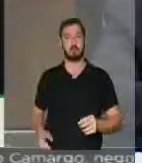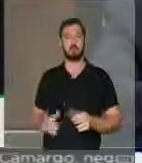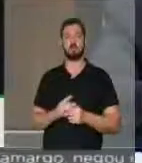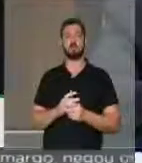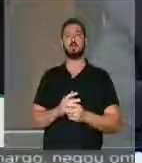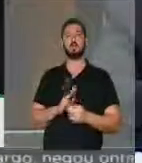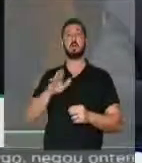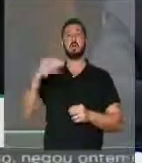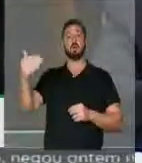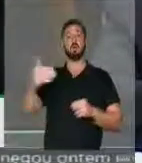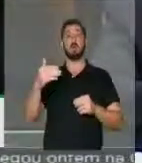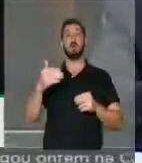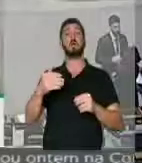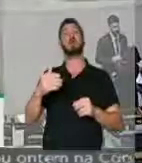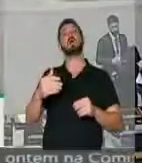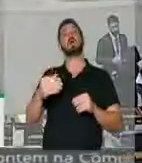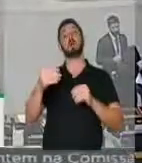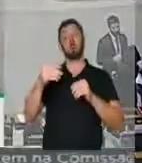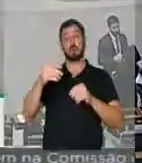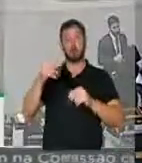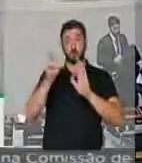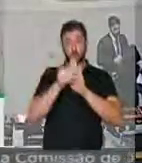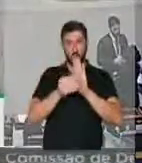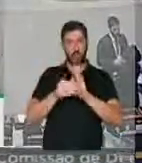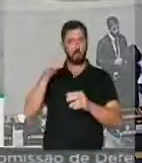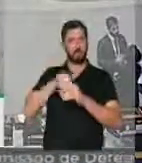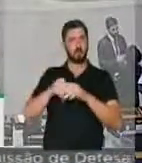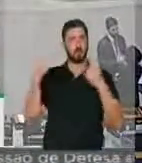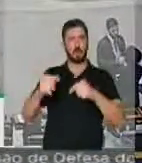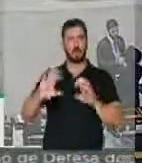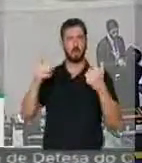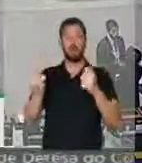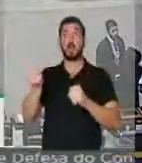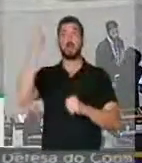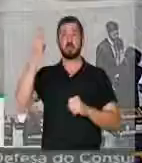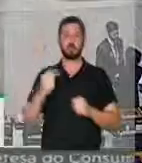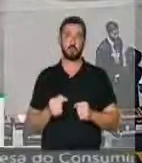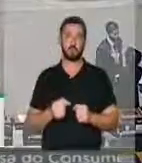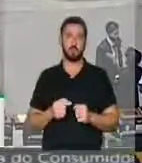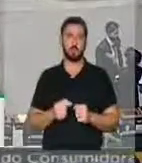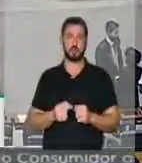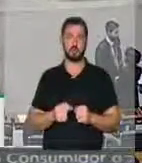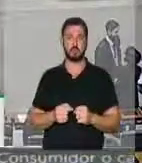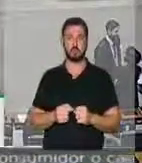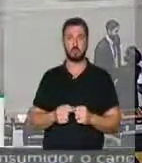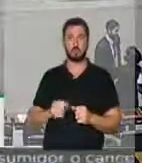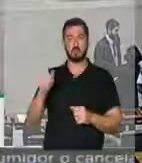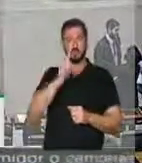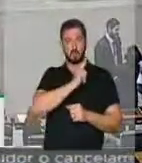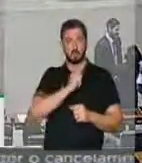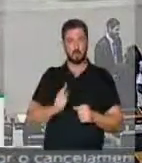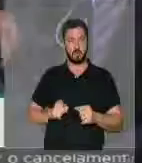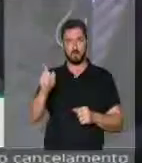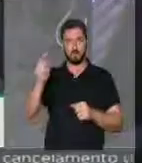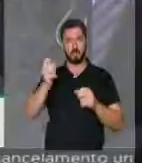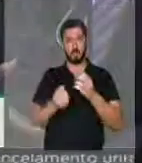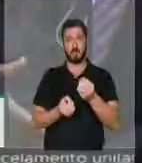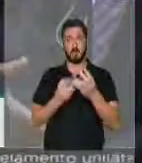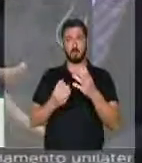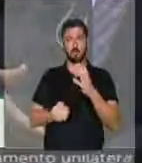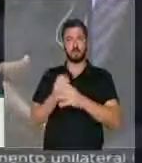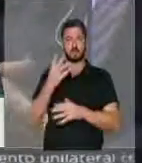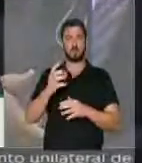Debatido o mérito, nós votaremos contra com absoluta convicção. É um absurdo. Quando esse governo só produz